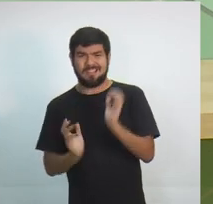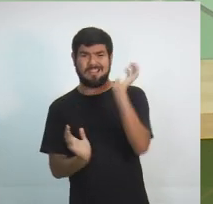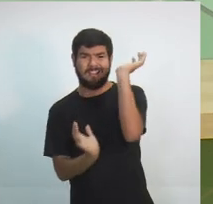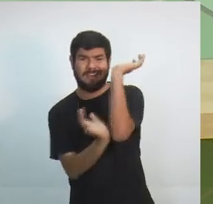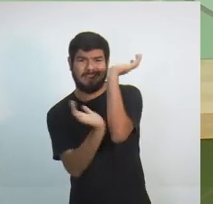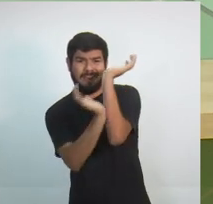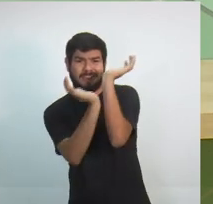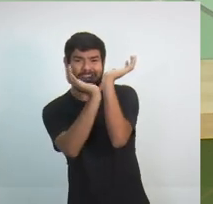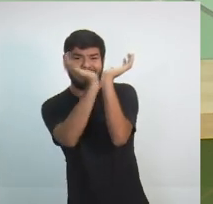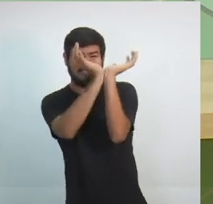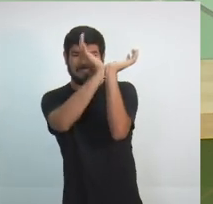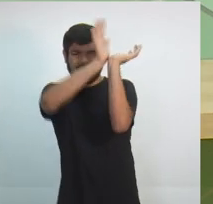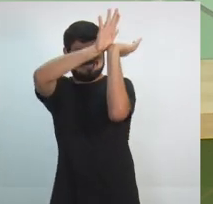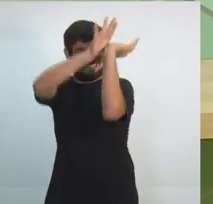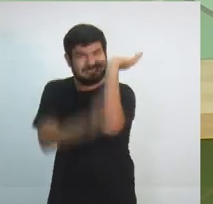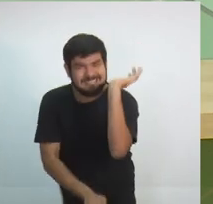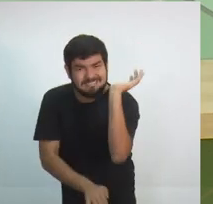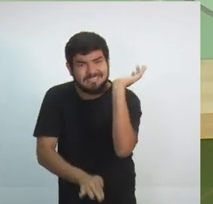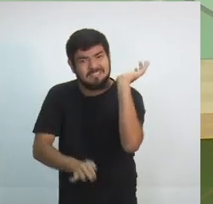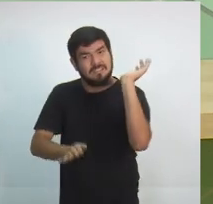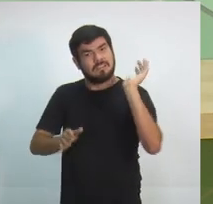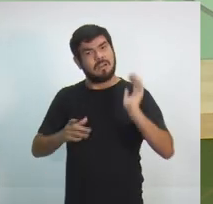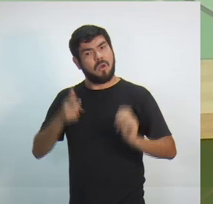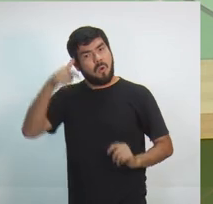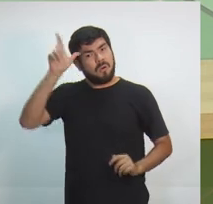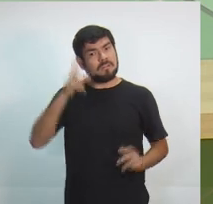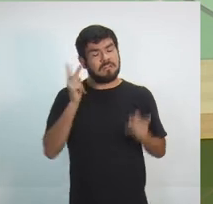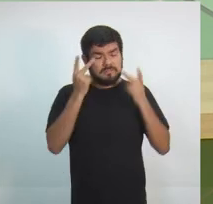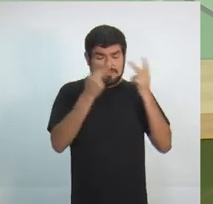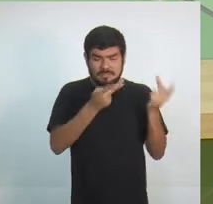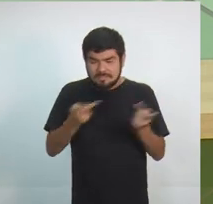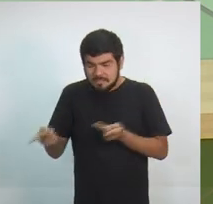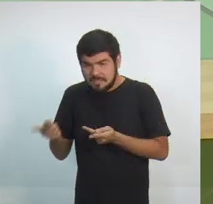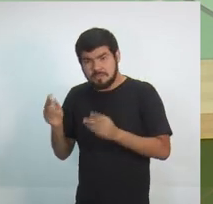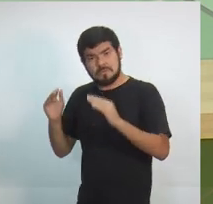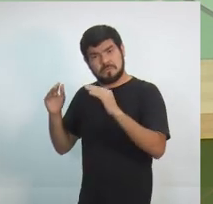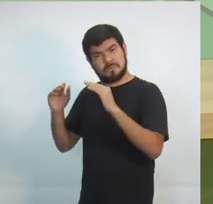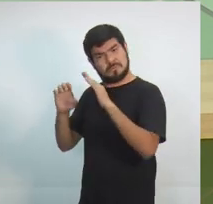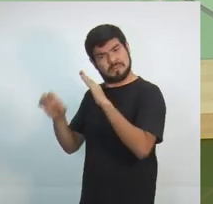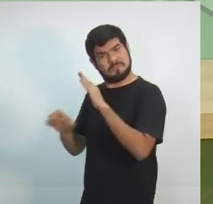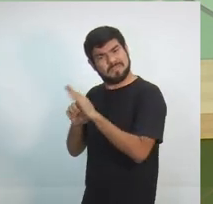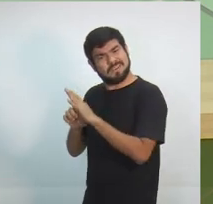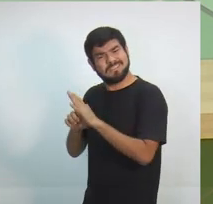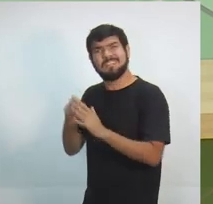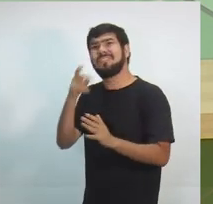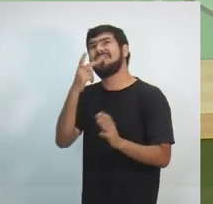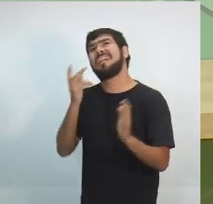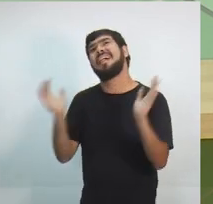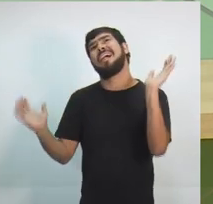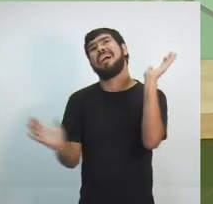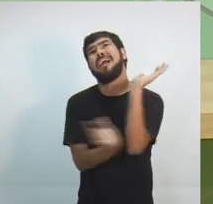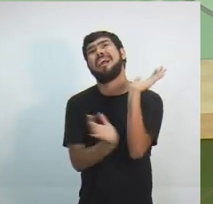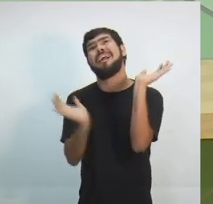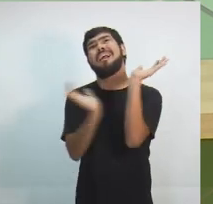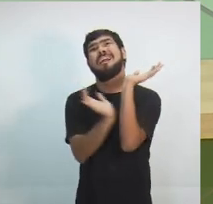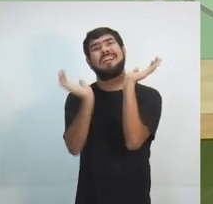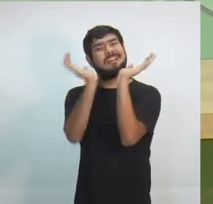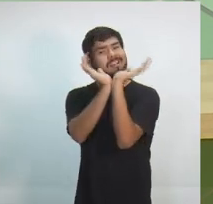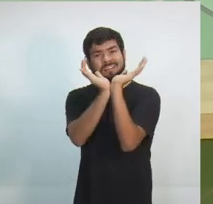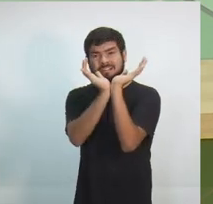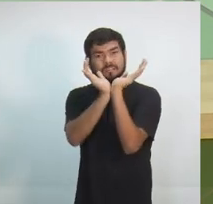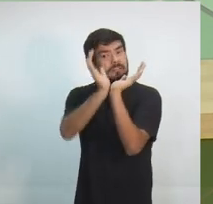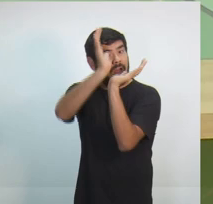Ontem eu visitei uma empresa e eles falavam sobre isso. A desburocratização é fundamental para que